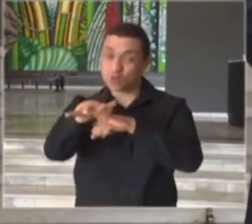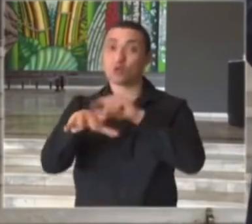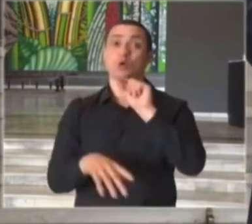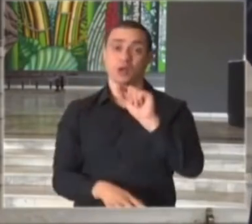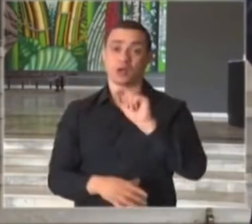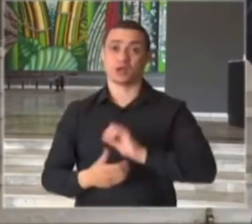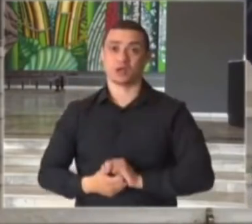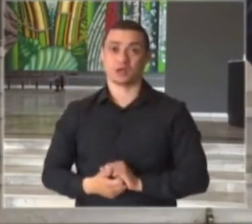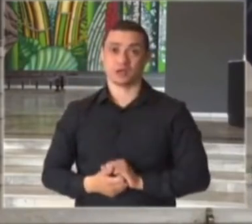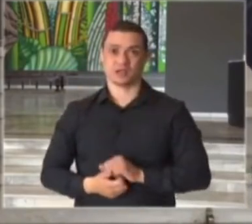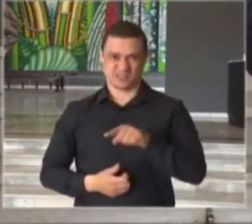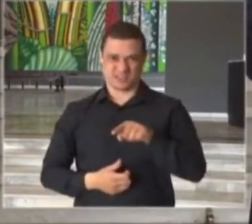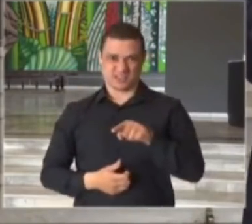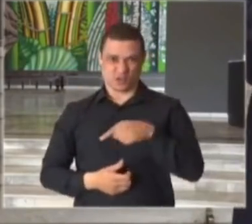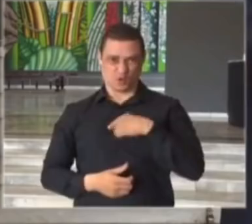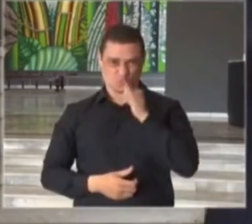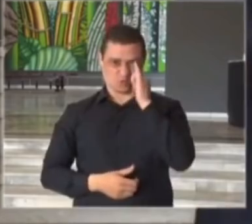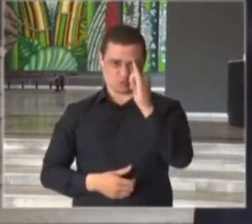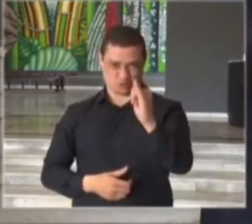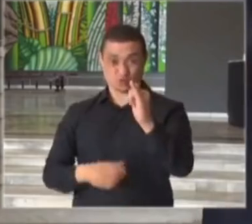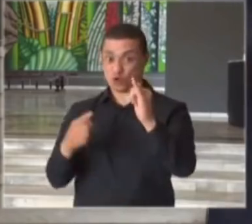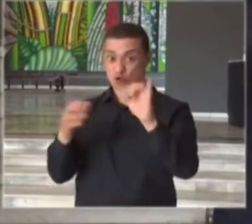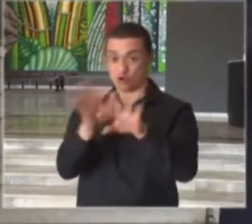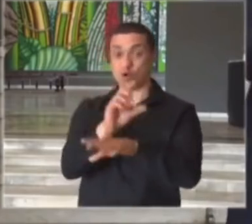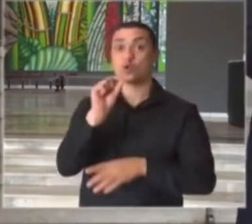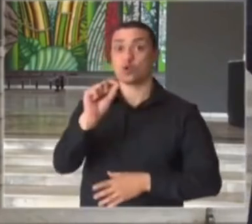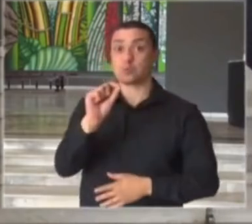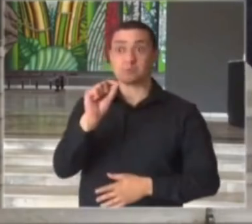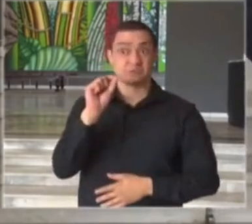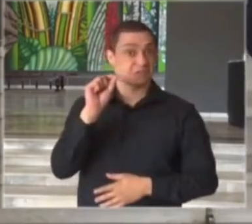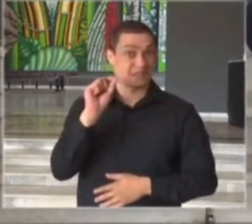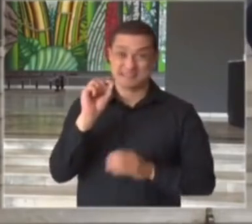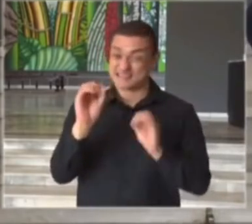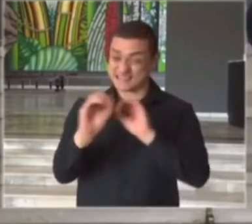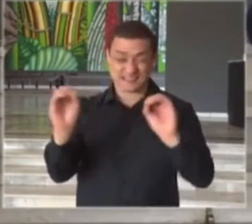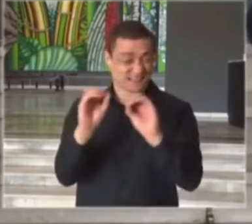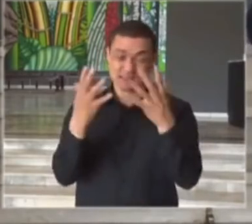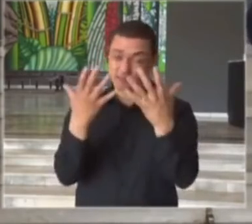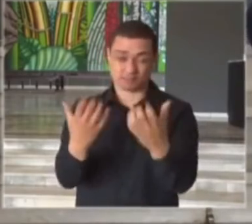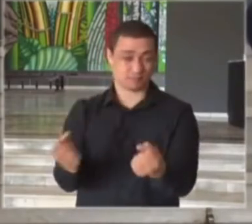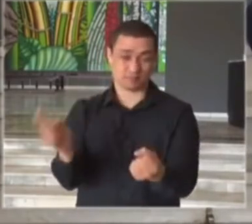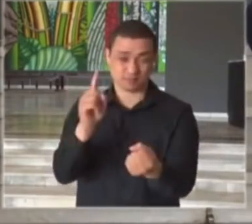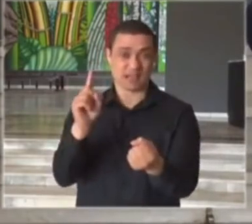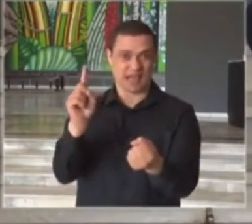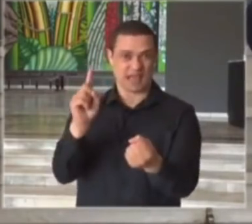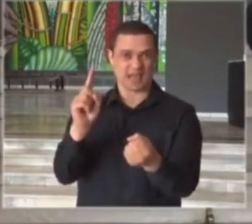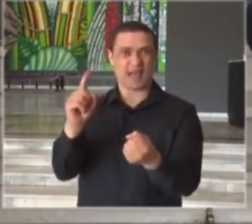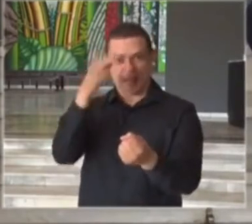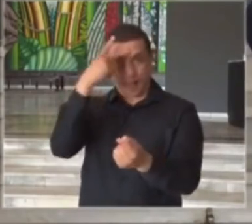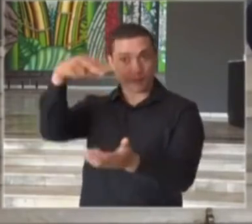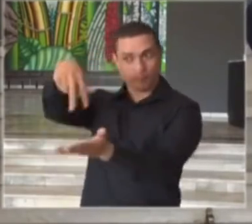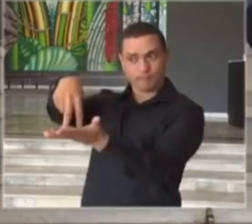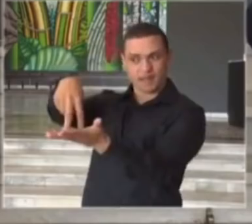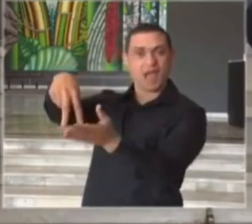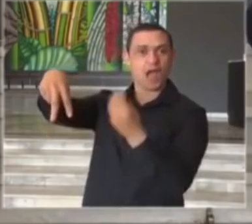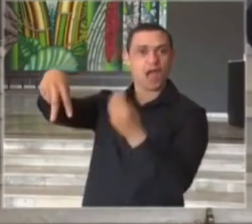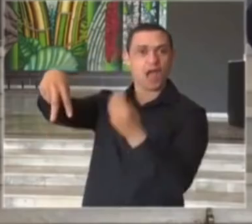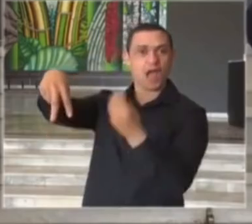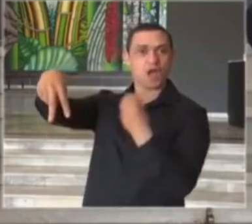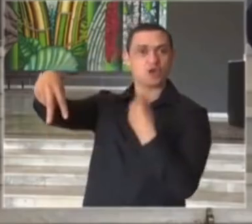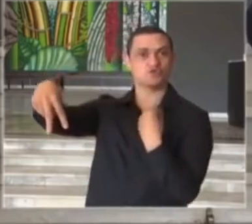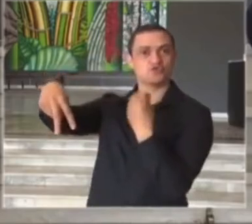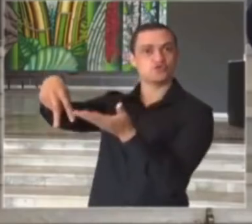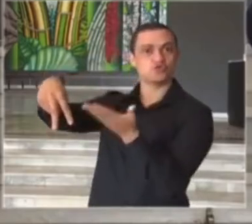ao encerrar esta informação, que em hipótese nenhuma serão servidas as pessoas em pé. E a